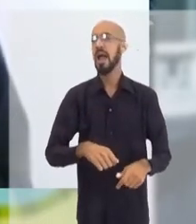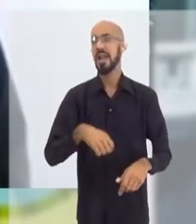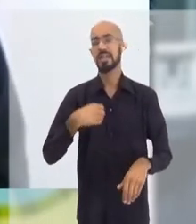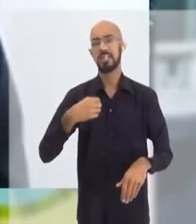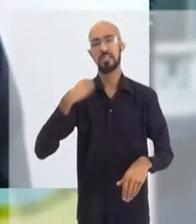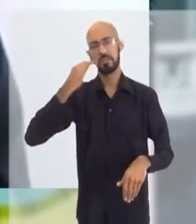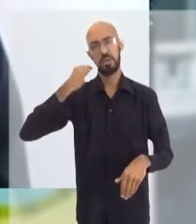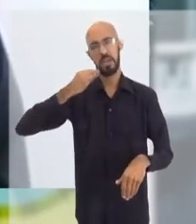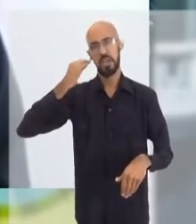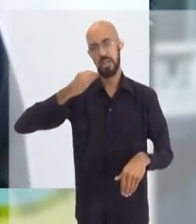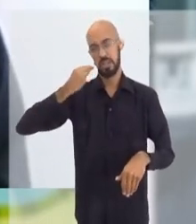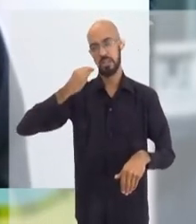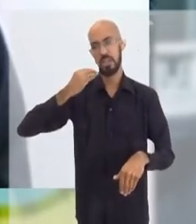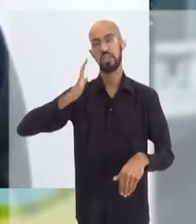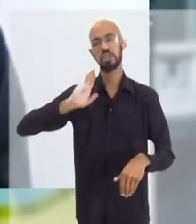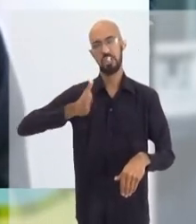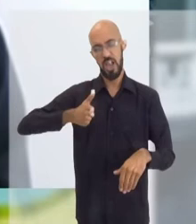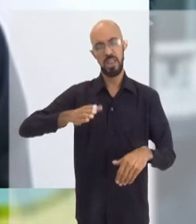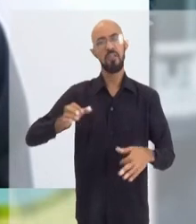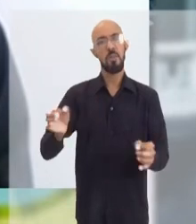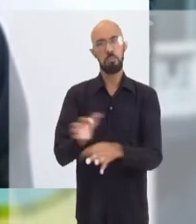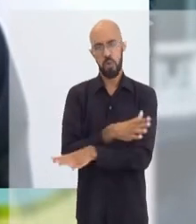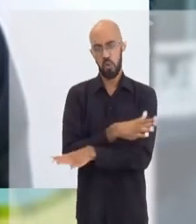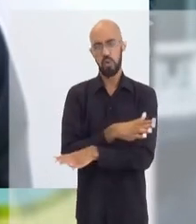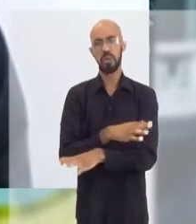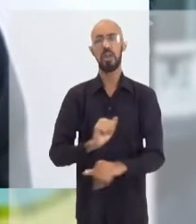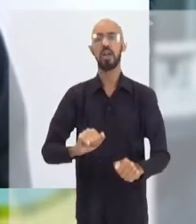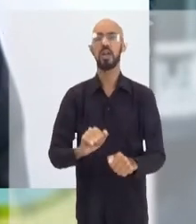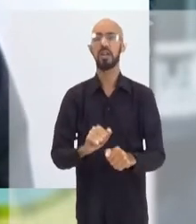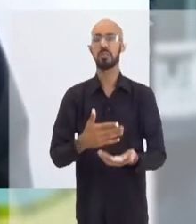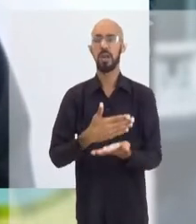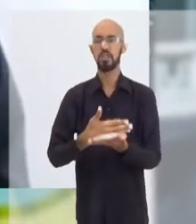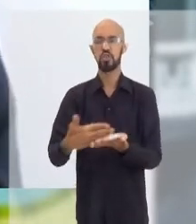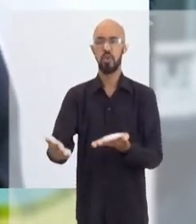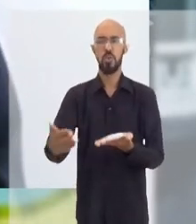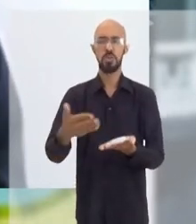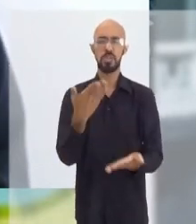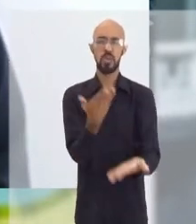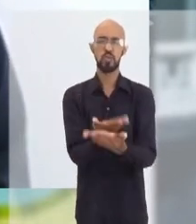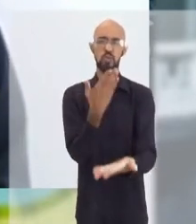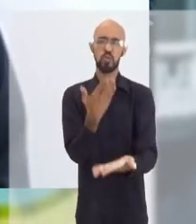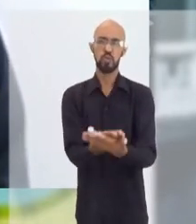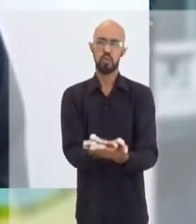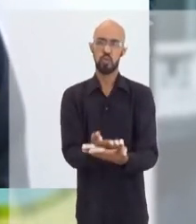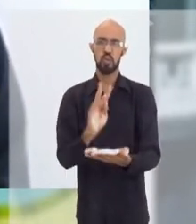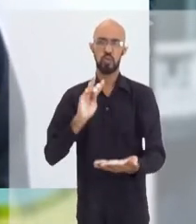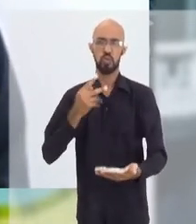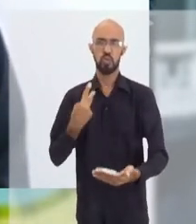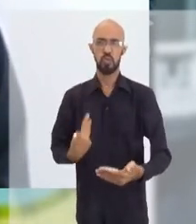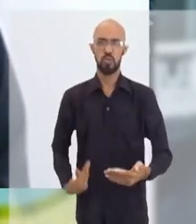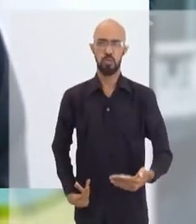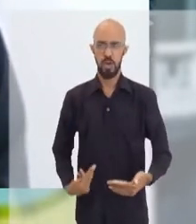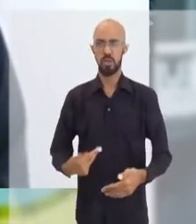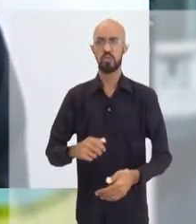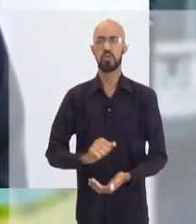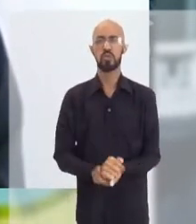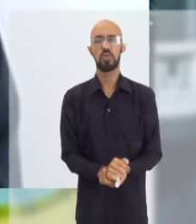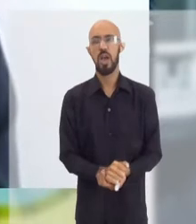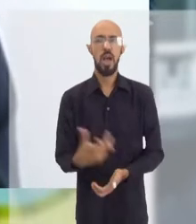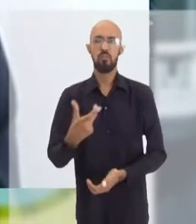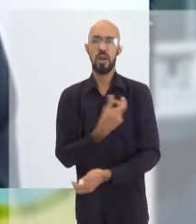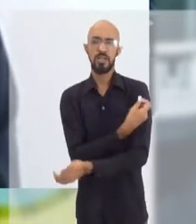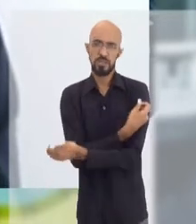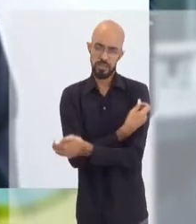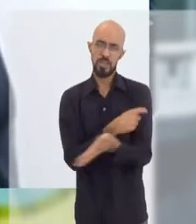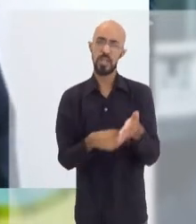-2, toda essa estrada já ter sido pavimentada e poder iniciarmos já os estudos em seres humanos.